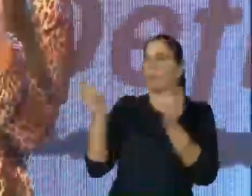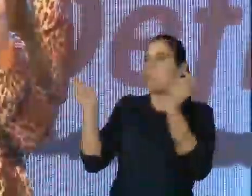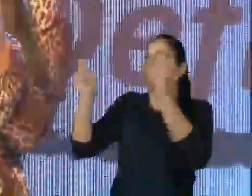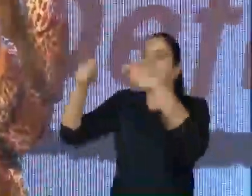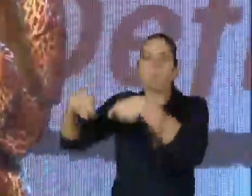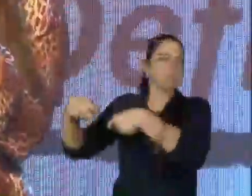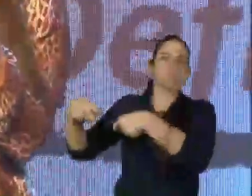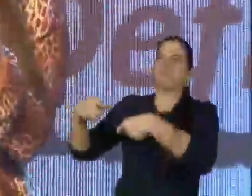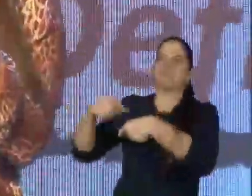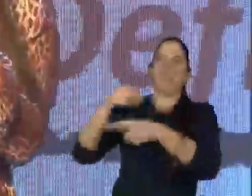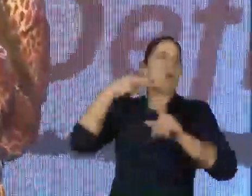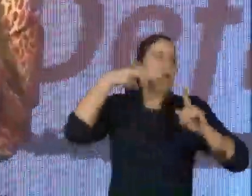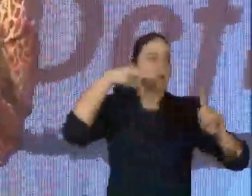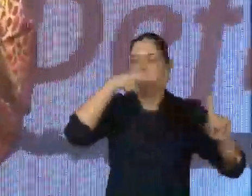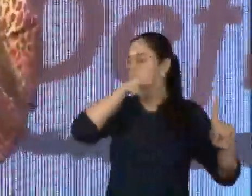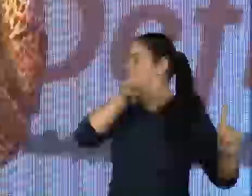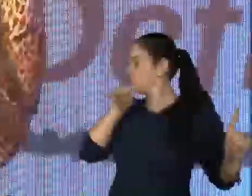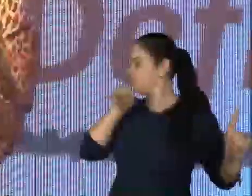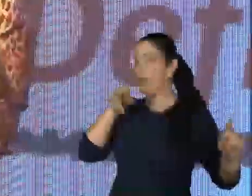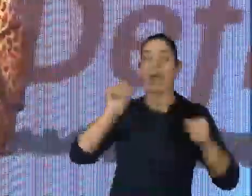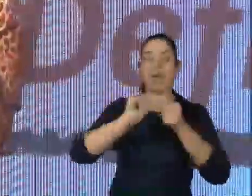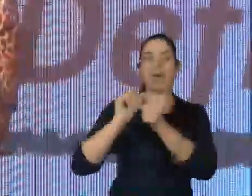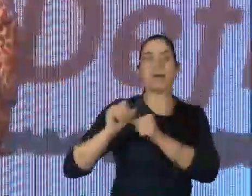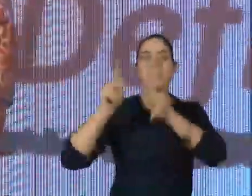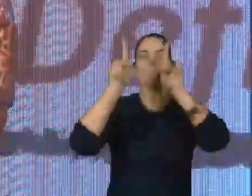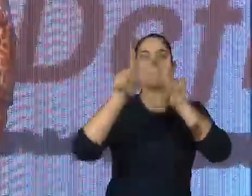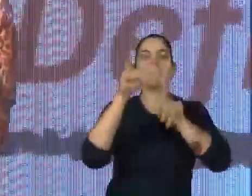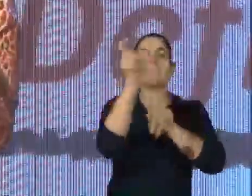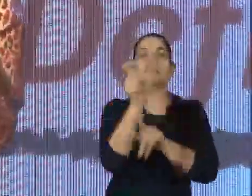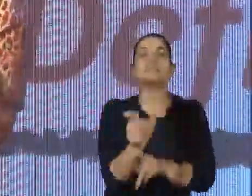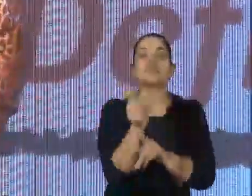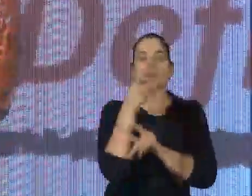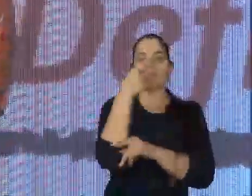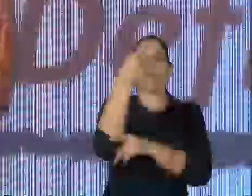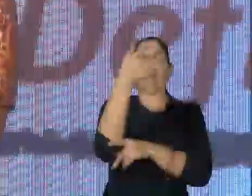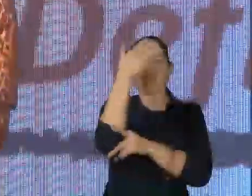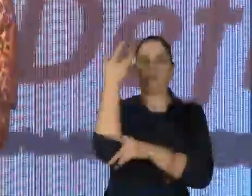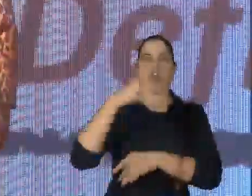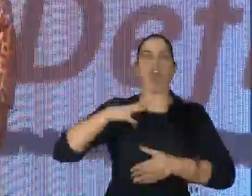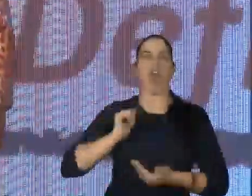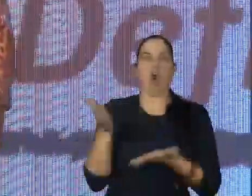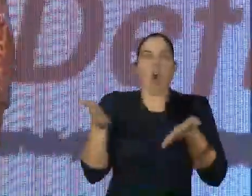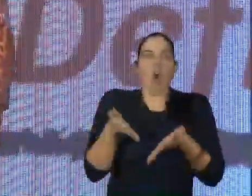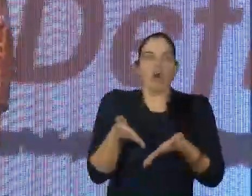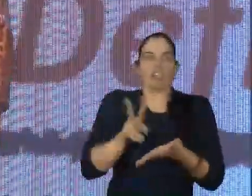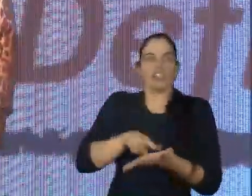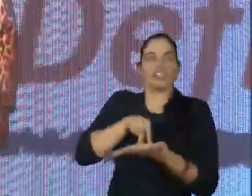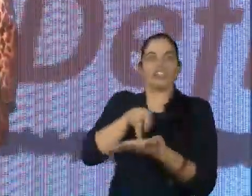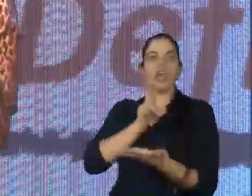invisibilidade e de pessoas falando por elas, são por essas pessoas que, hoje, a gente está aqui,